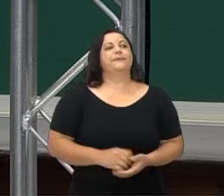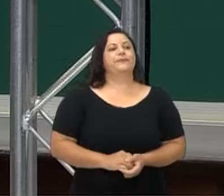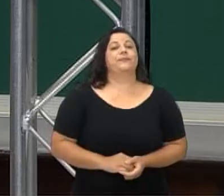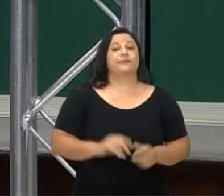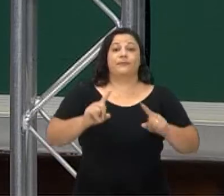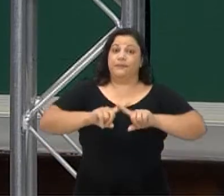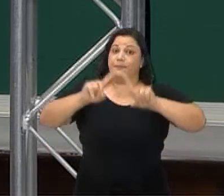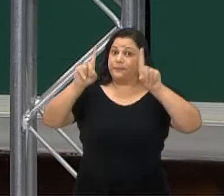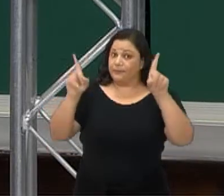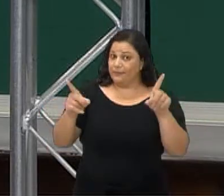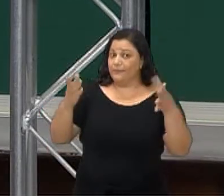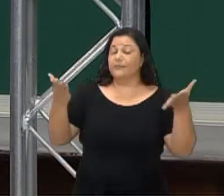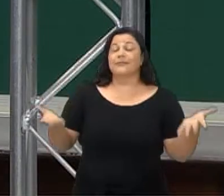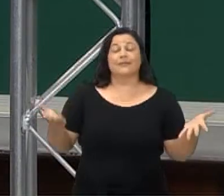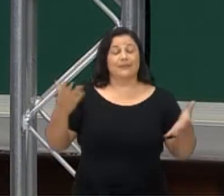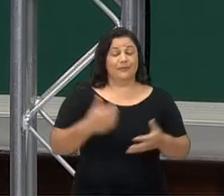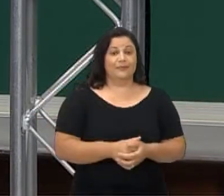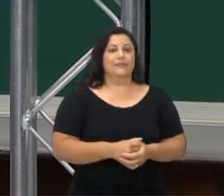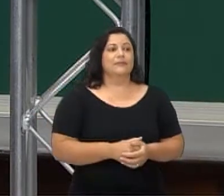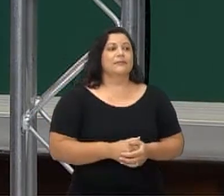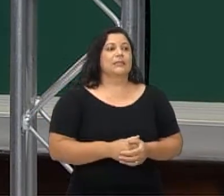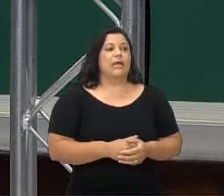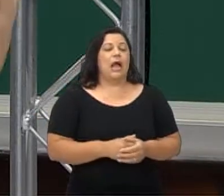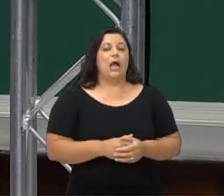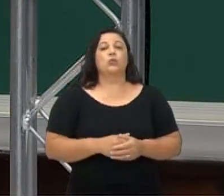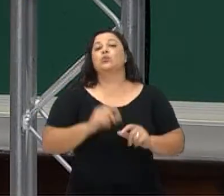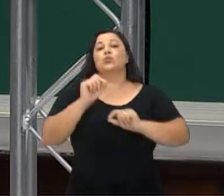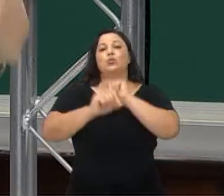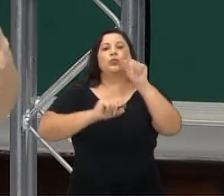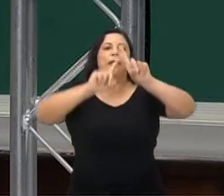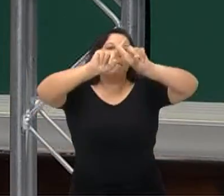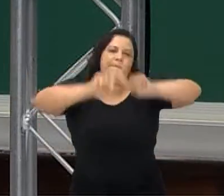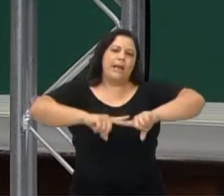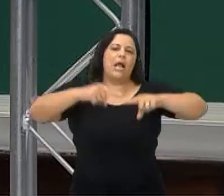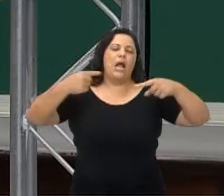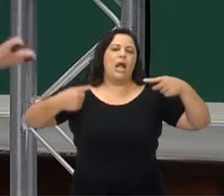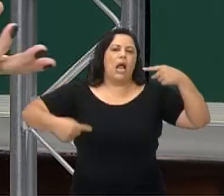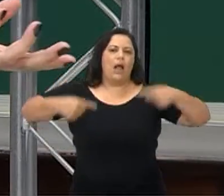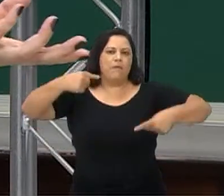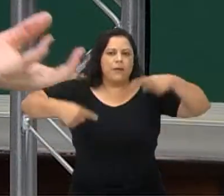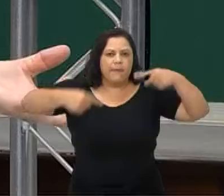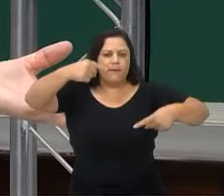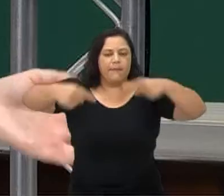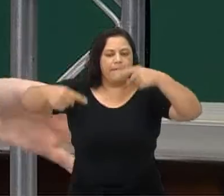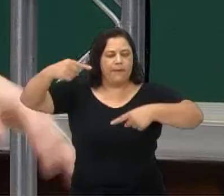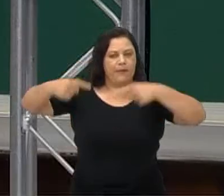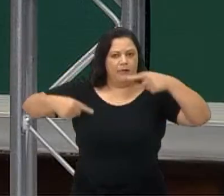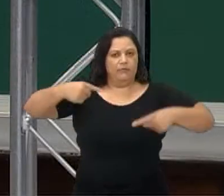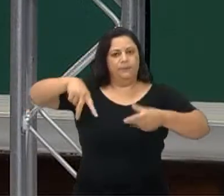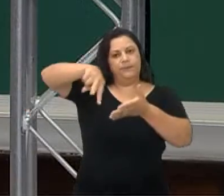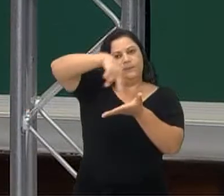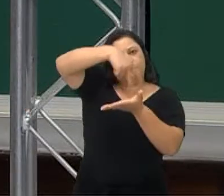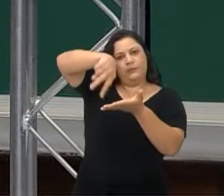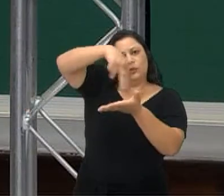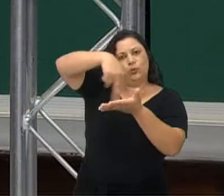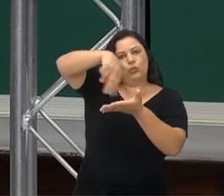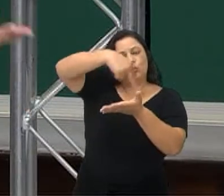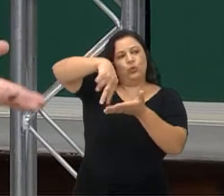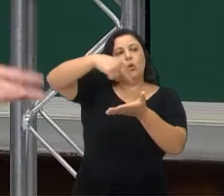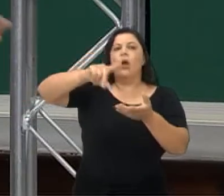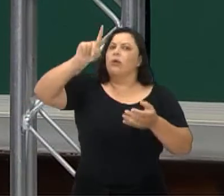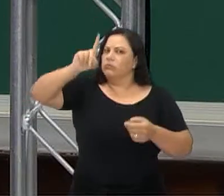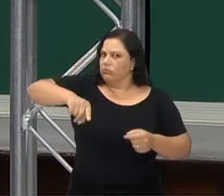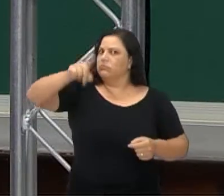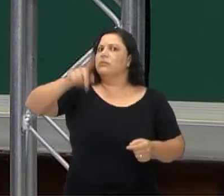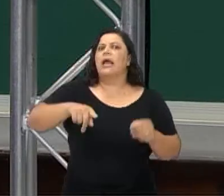Mas, em se tratando dos jogos nesse sentido da dança, que é uma disputa, que não deixa de ser um jogo, isso também é